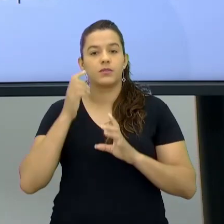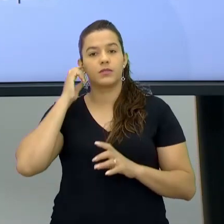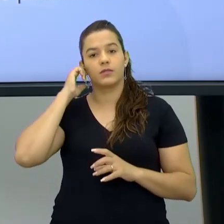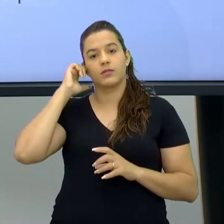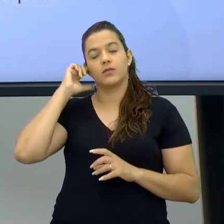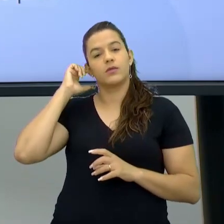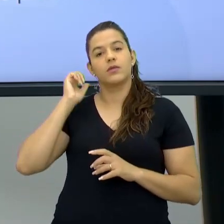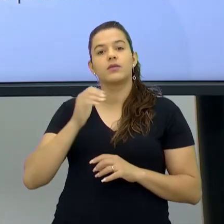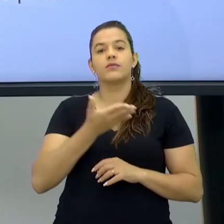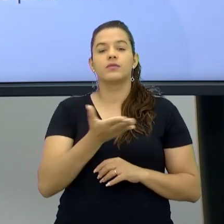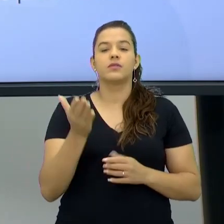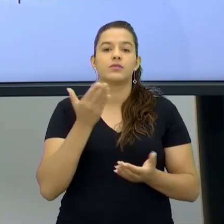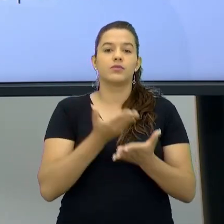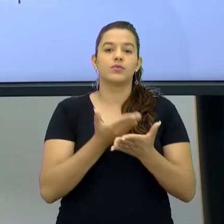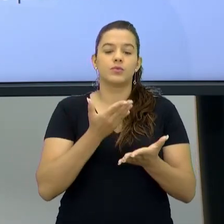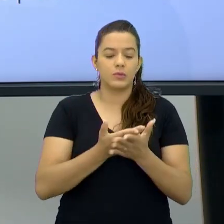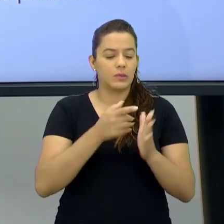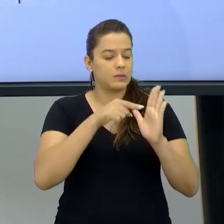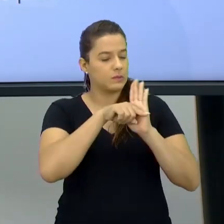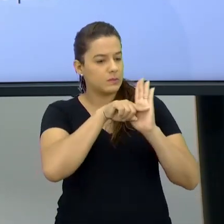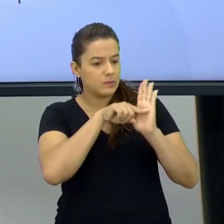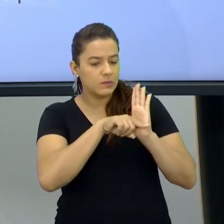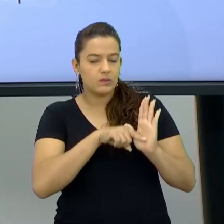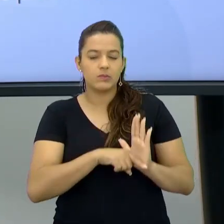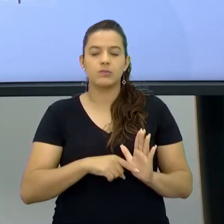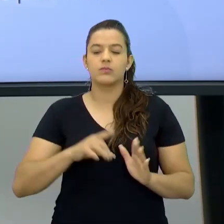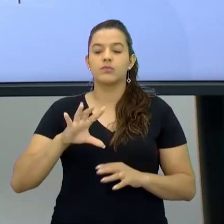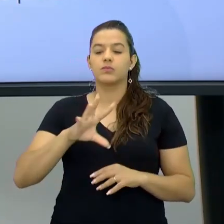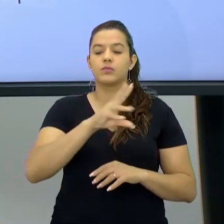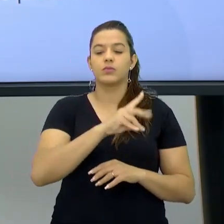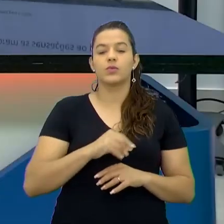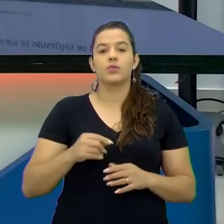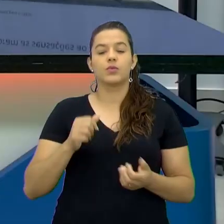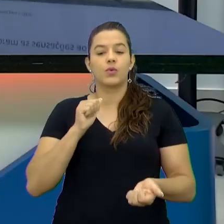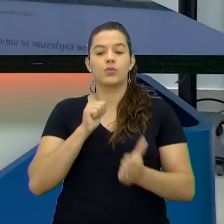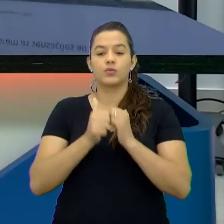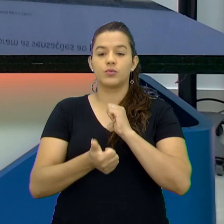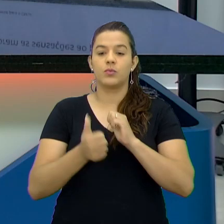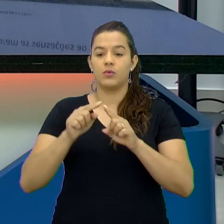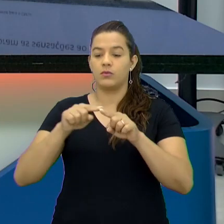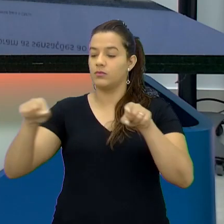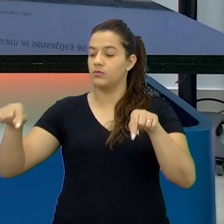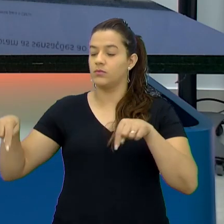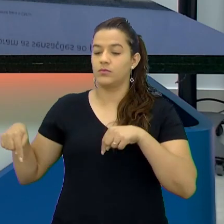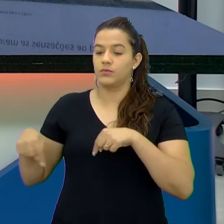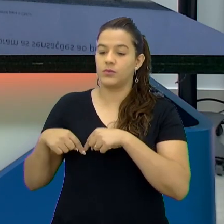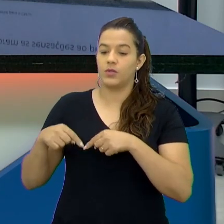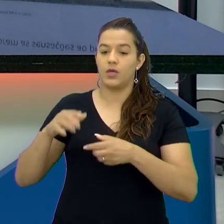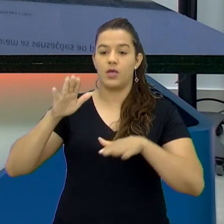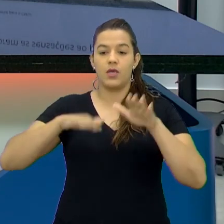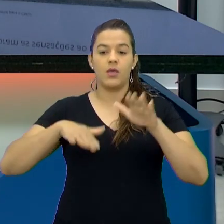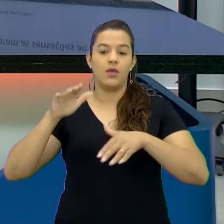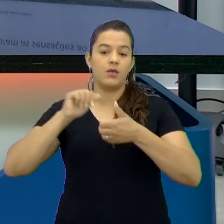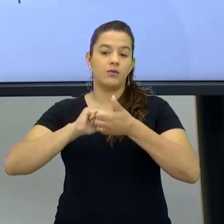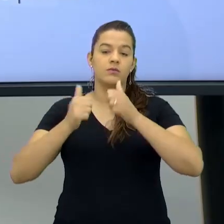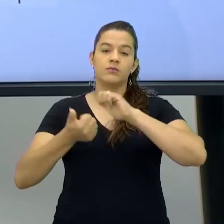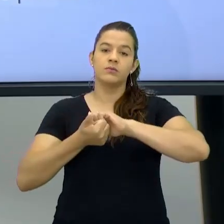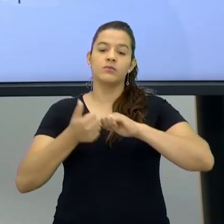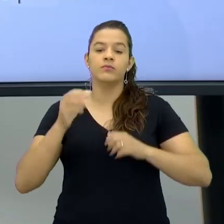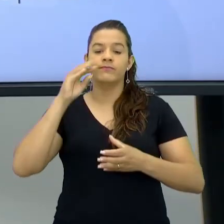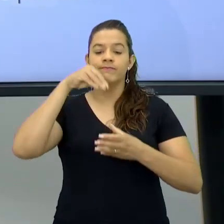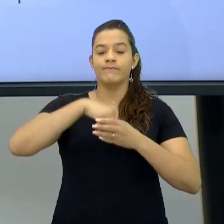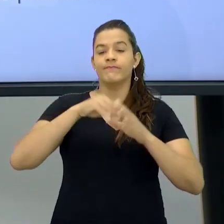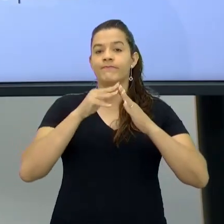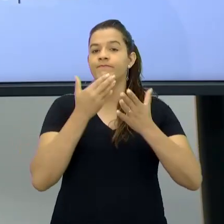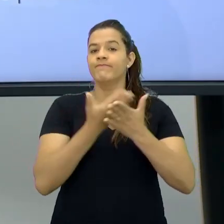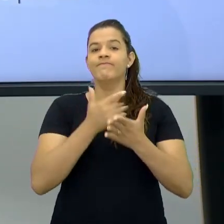Em que eles investigaram Que de repente Ali na escola O futebol não aconteceria Esse futebol adaptado de 5 Mas eles trariam